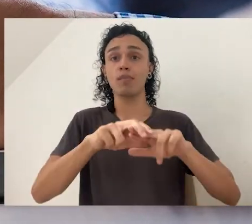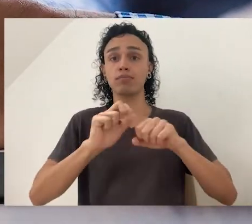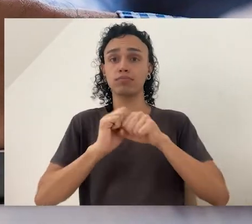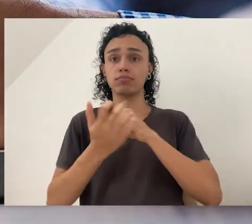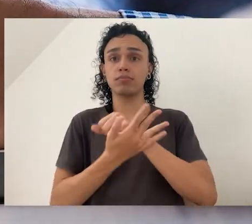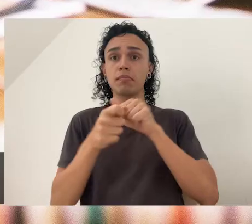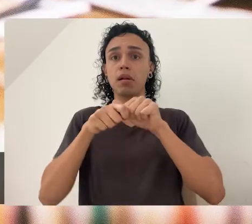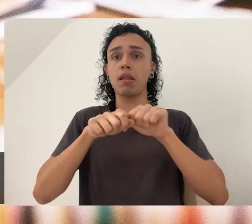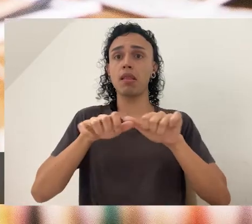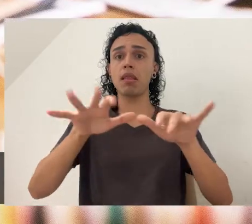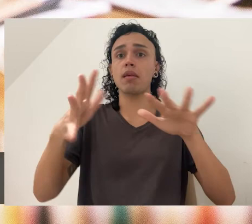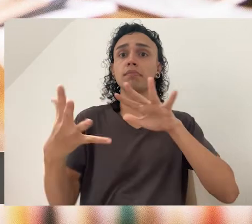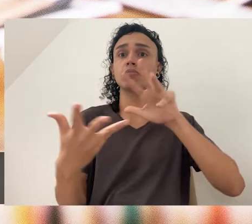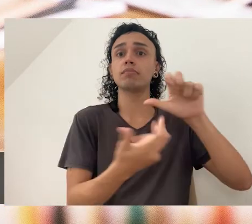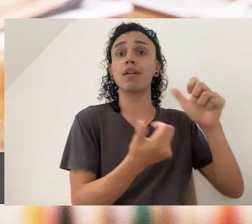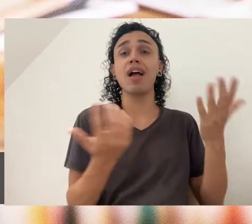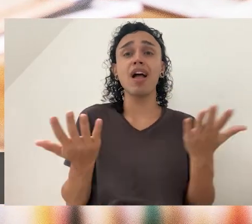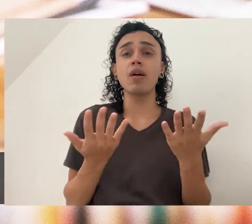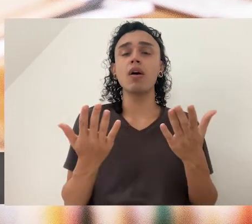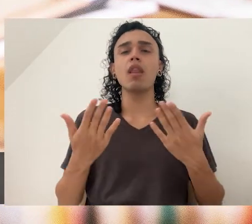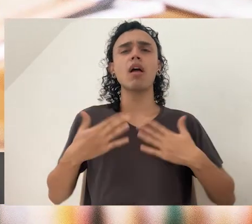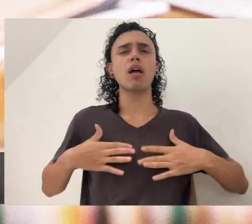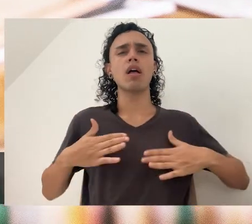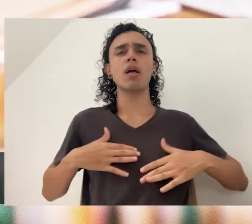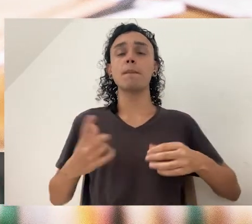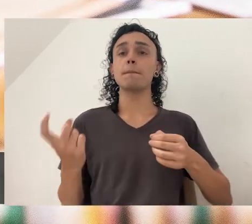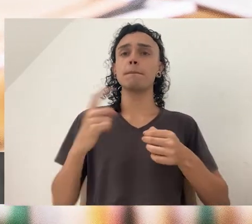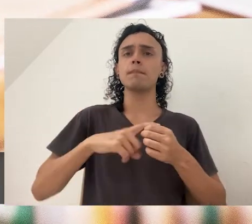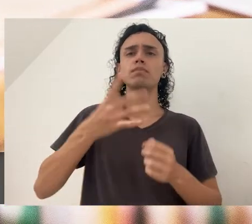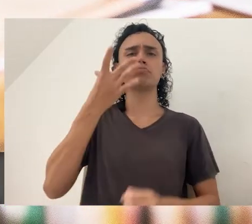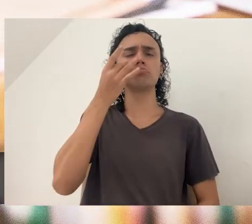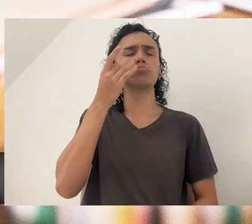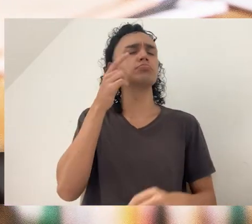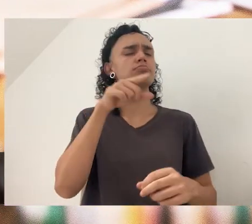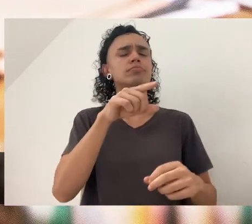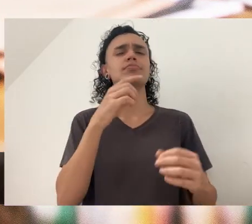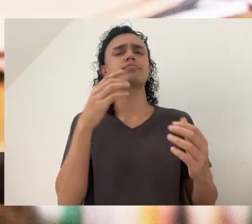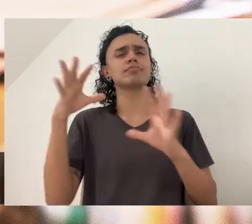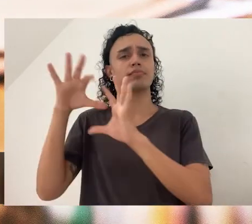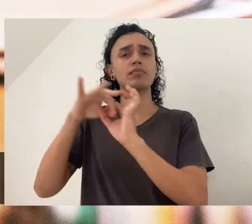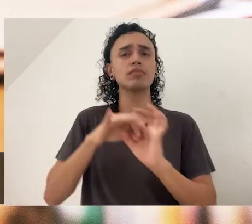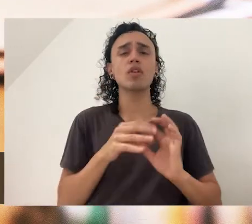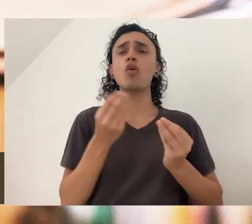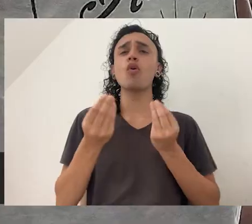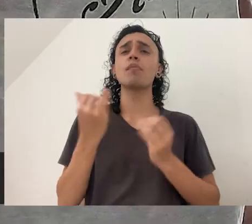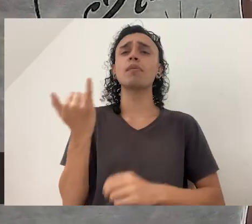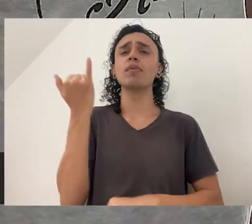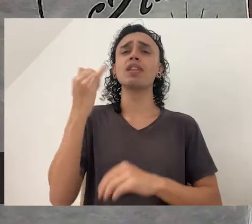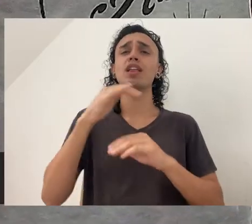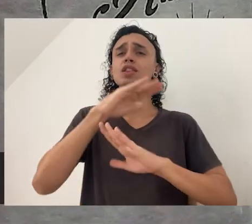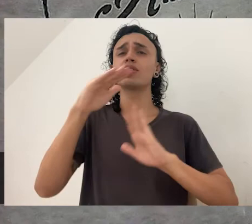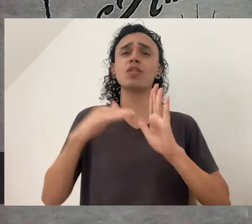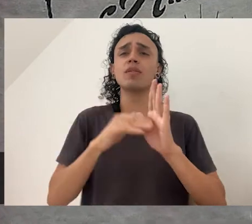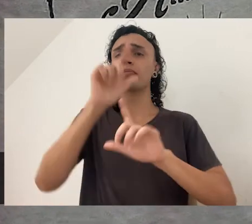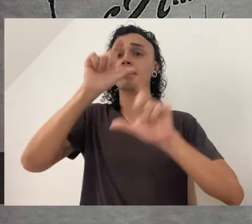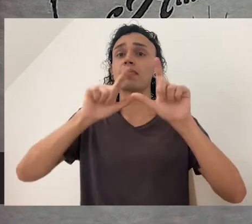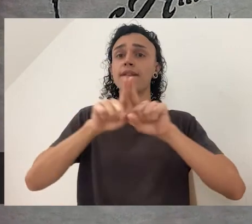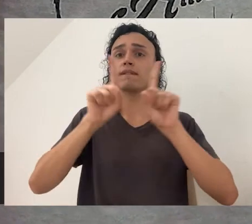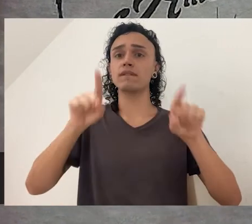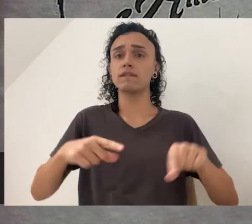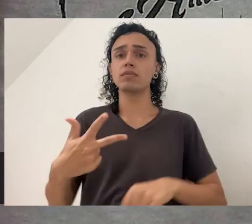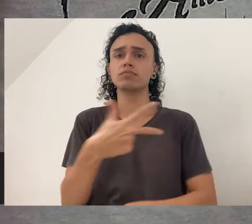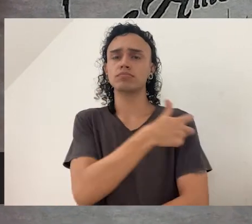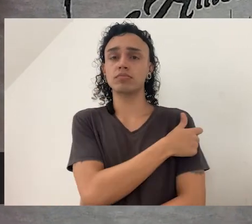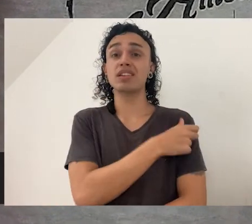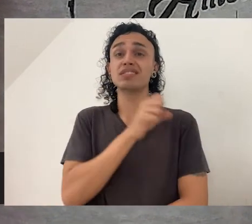causa da pandemia estão retornando ao trabalho presencial. Neste caso, por que é importante que todos os funcionários estejam vacinados?